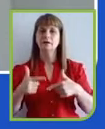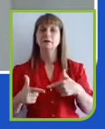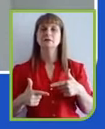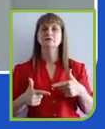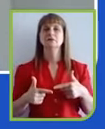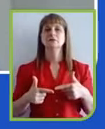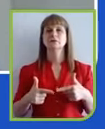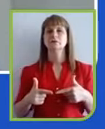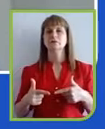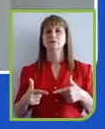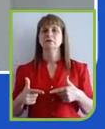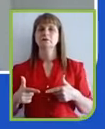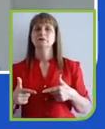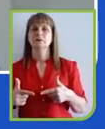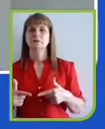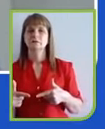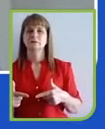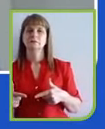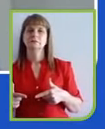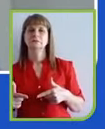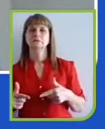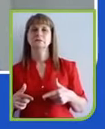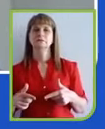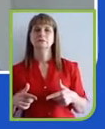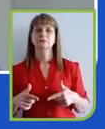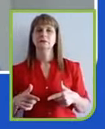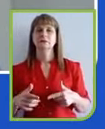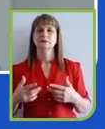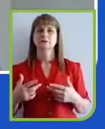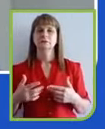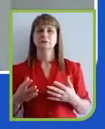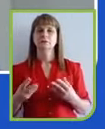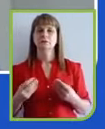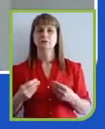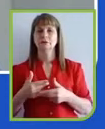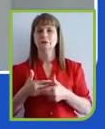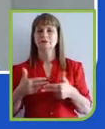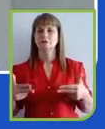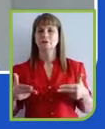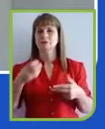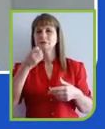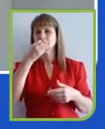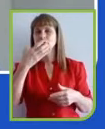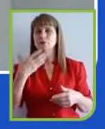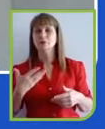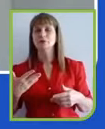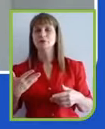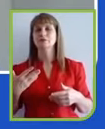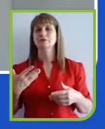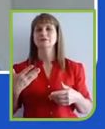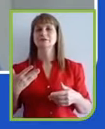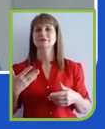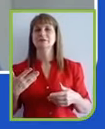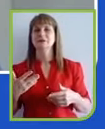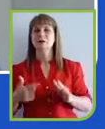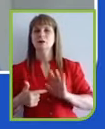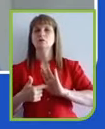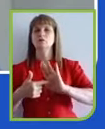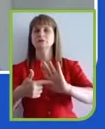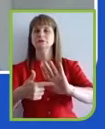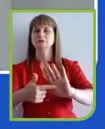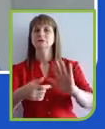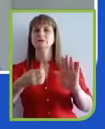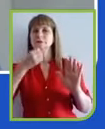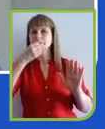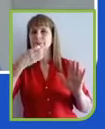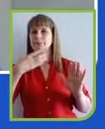tantas fontes boas. Carla é uma delas, expressando muito bem o que a Ambeb